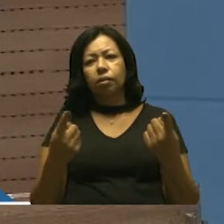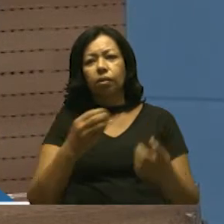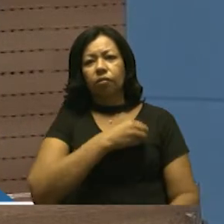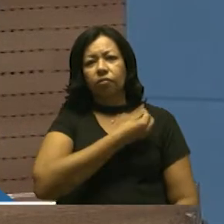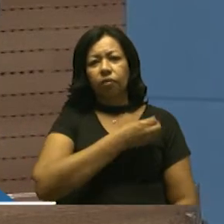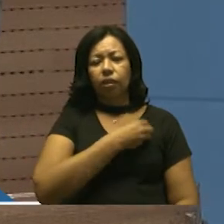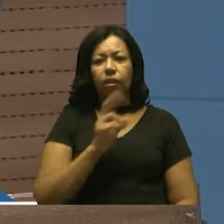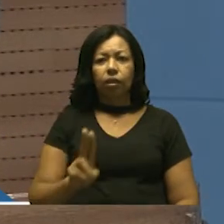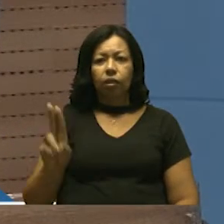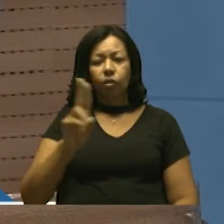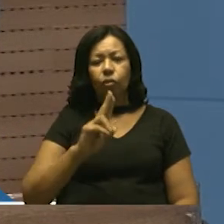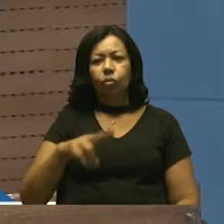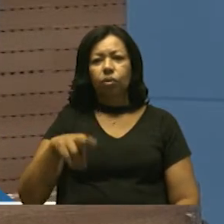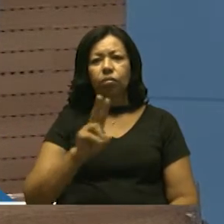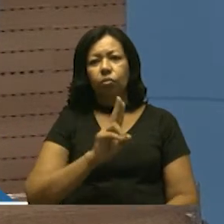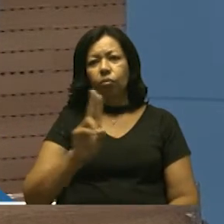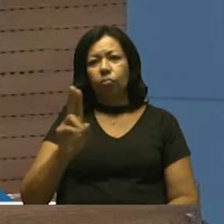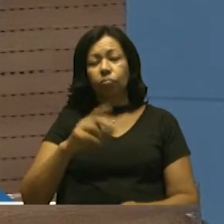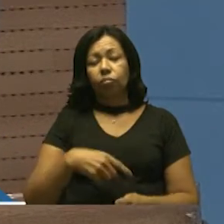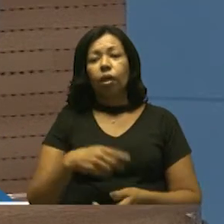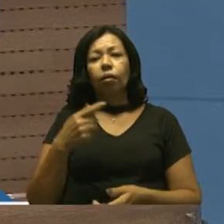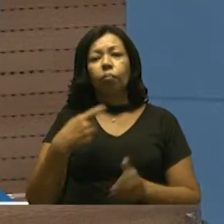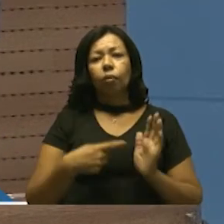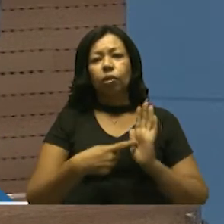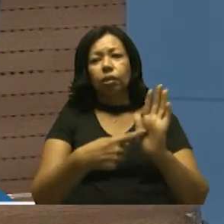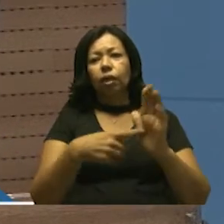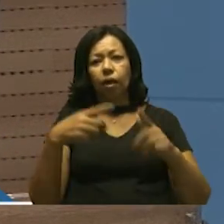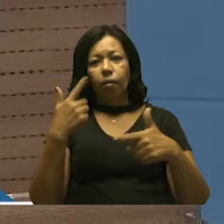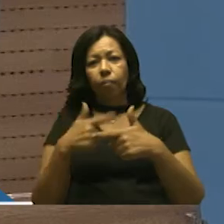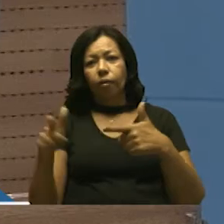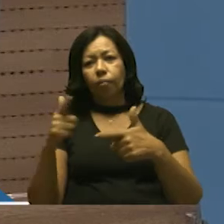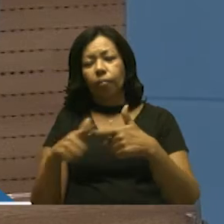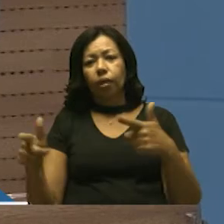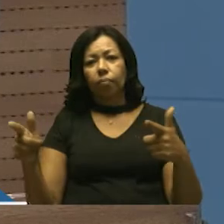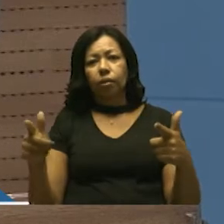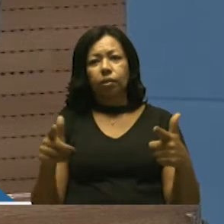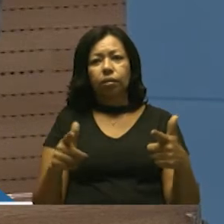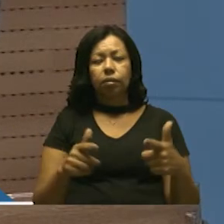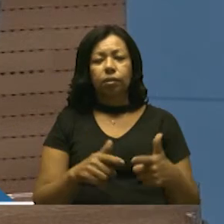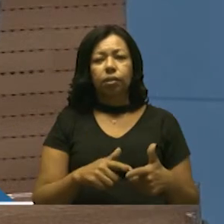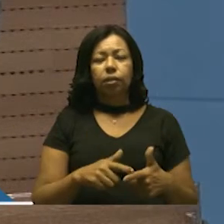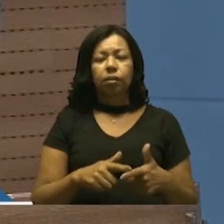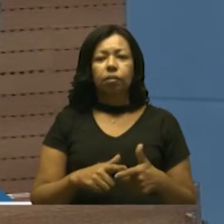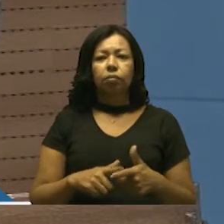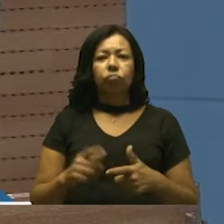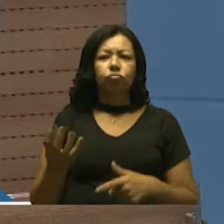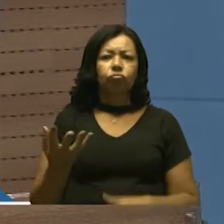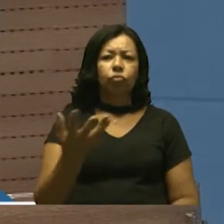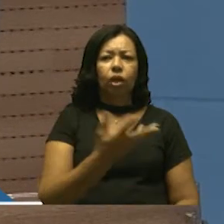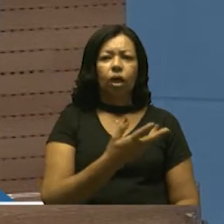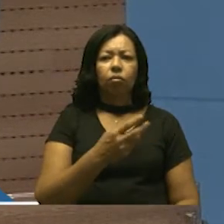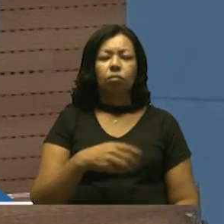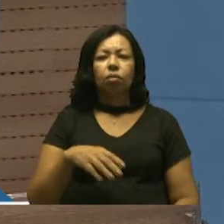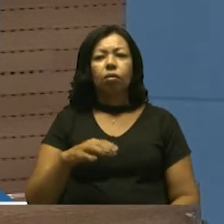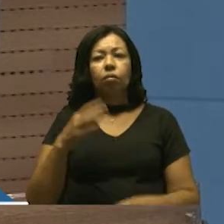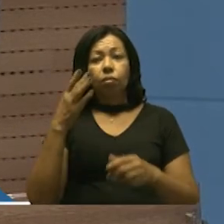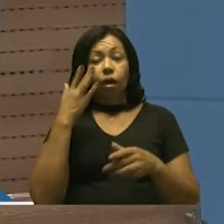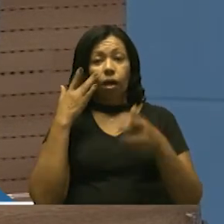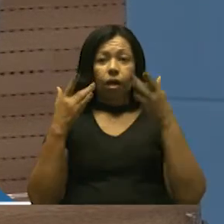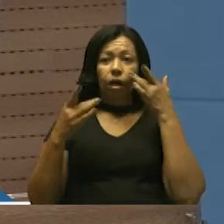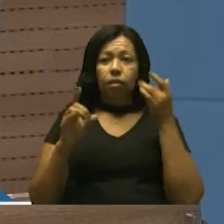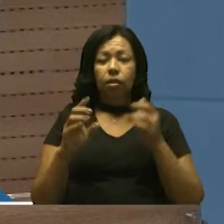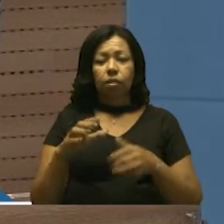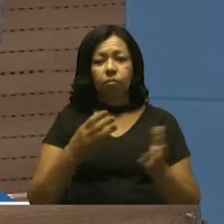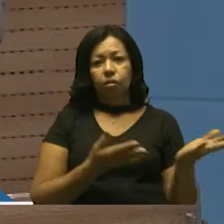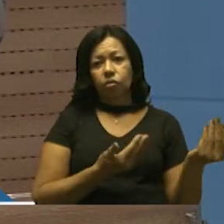letras das músicas para expor problemas em comum. É uma arte na qual cada vez mais jovens e adolescentes se